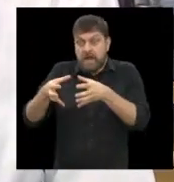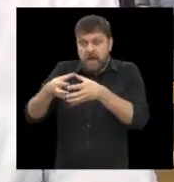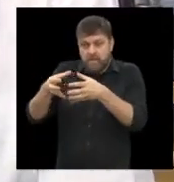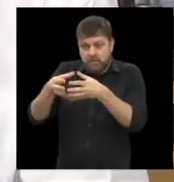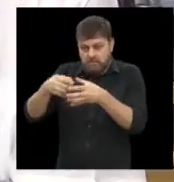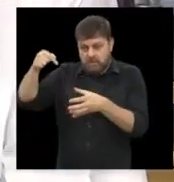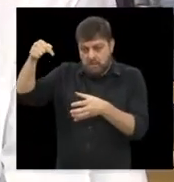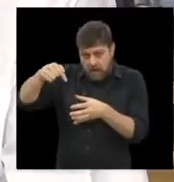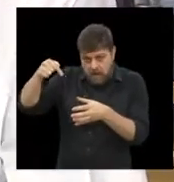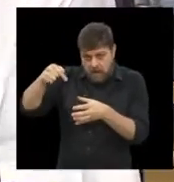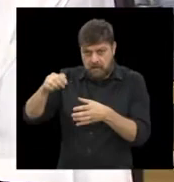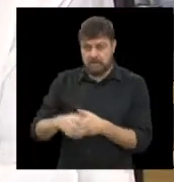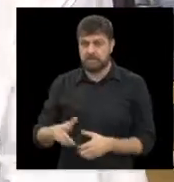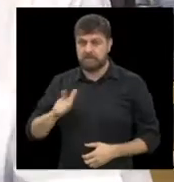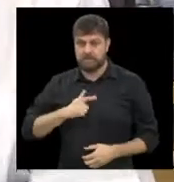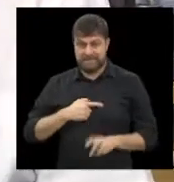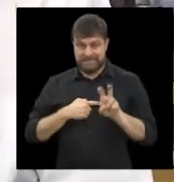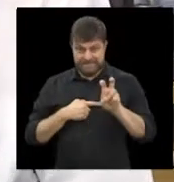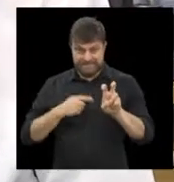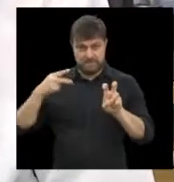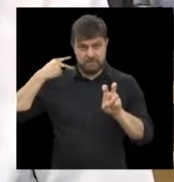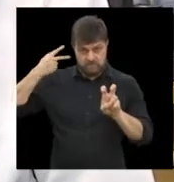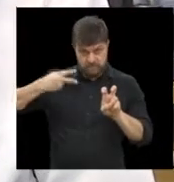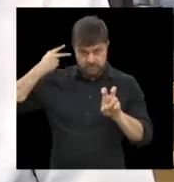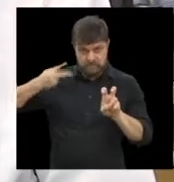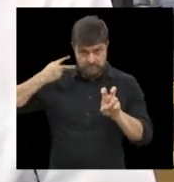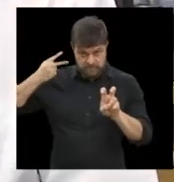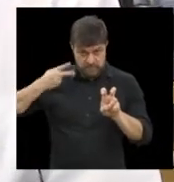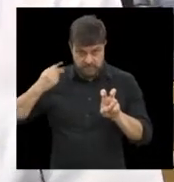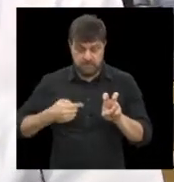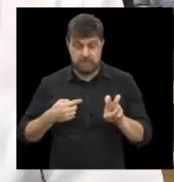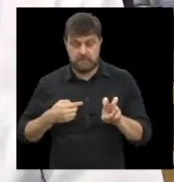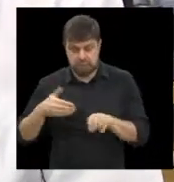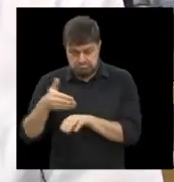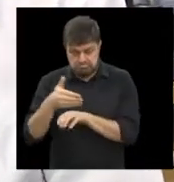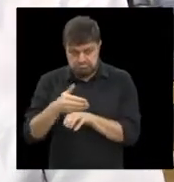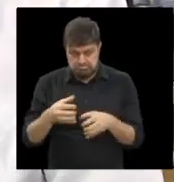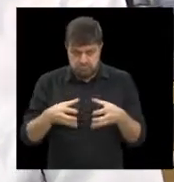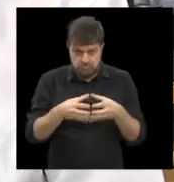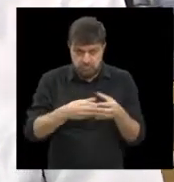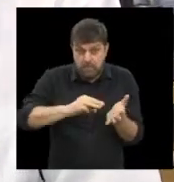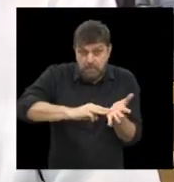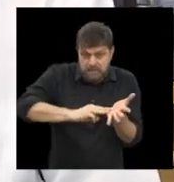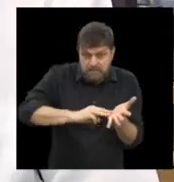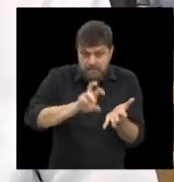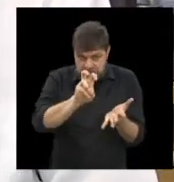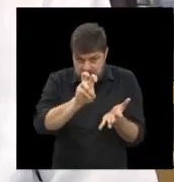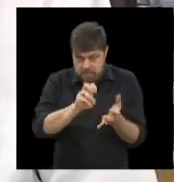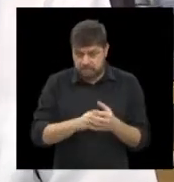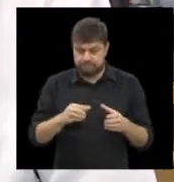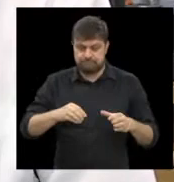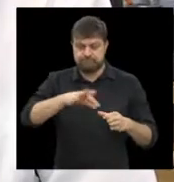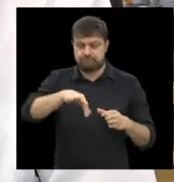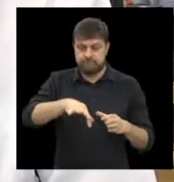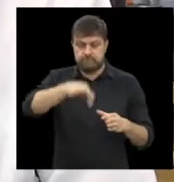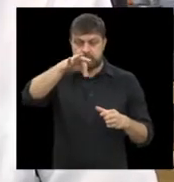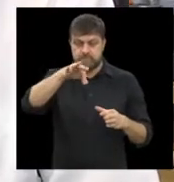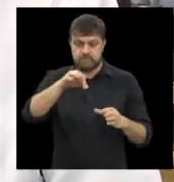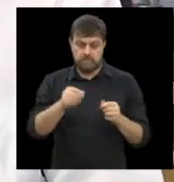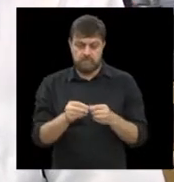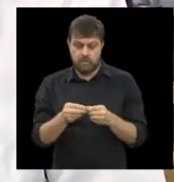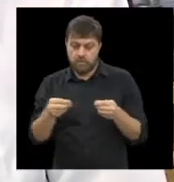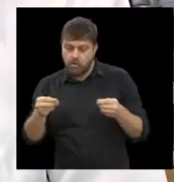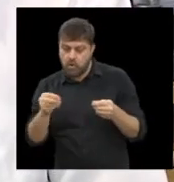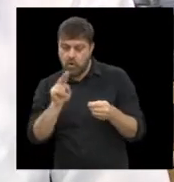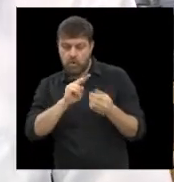é representada por cinco membros e é sorteado os membros que participam dela.